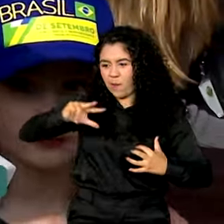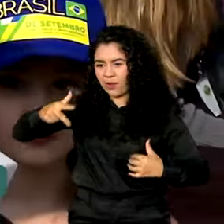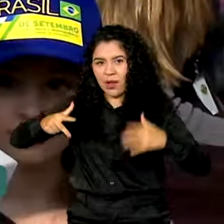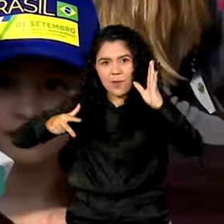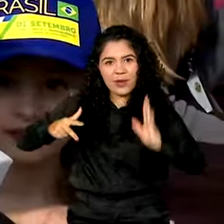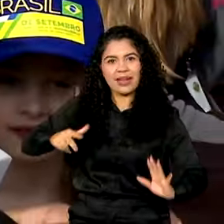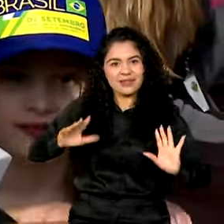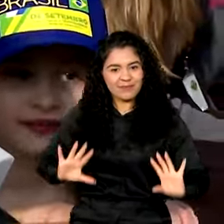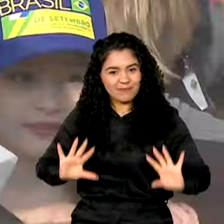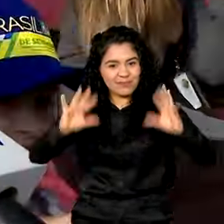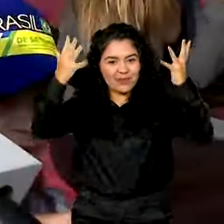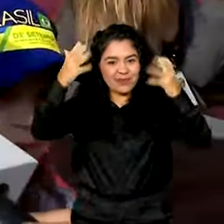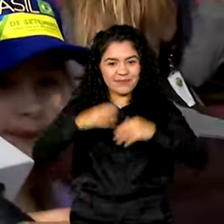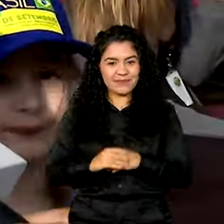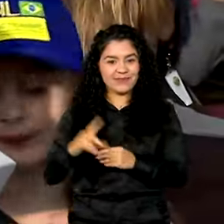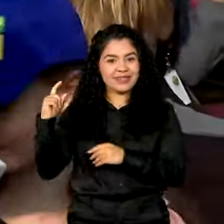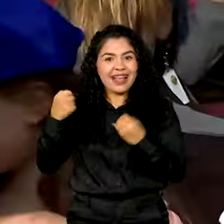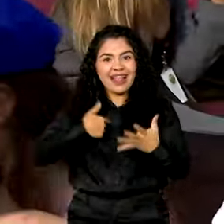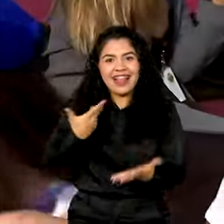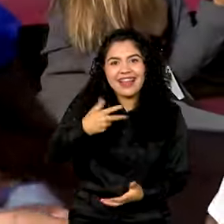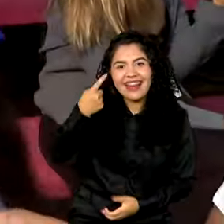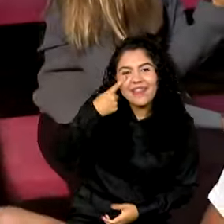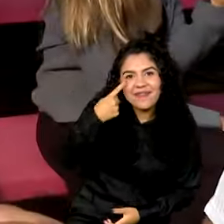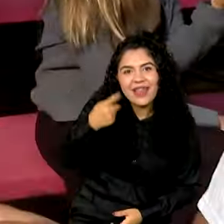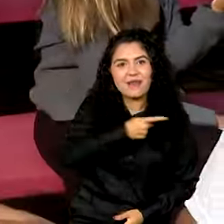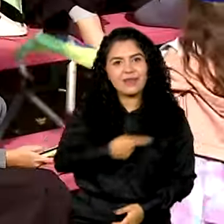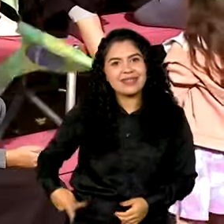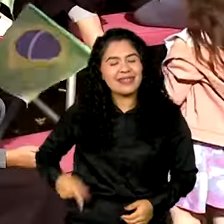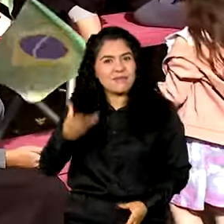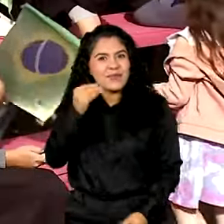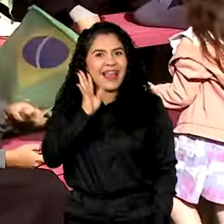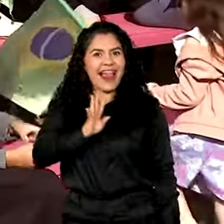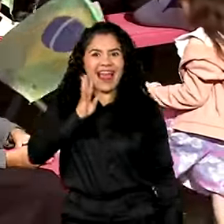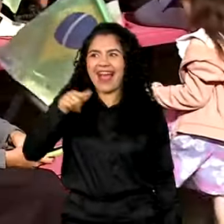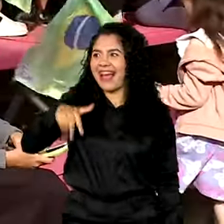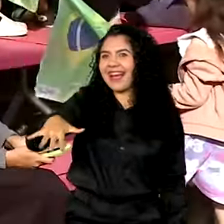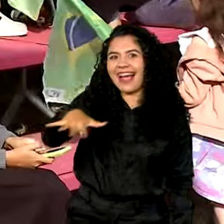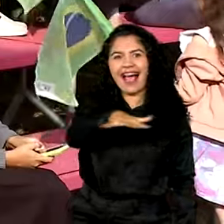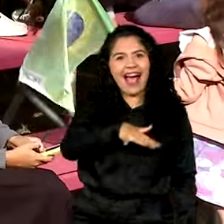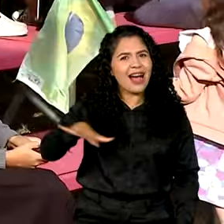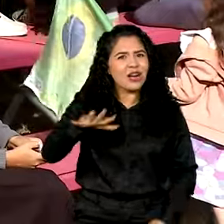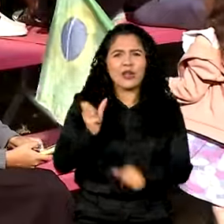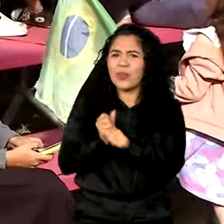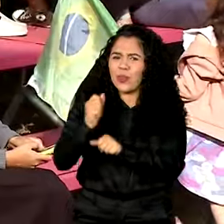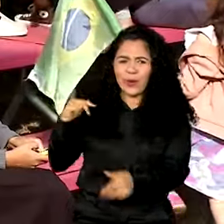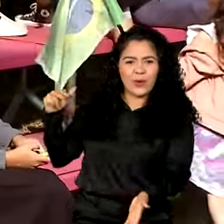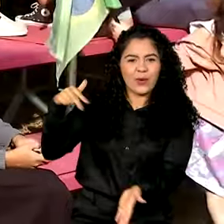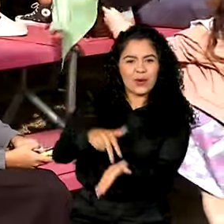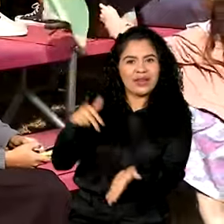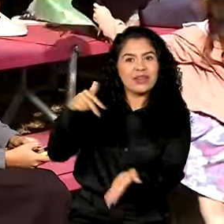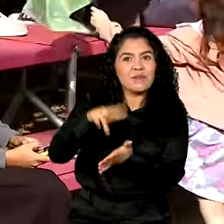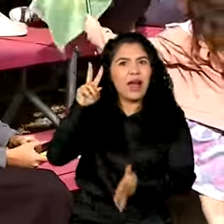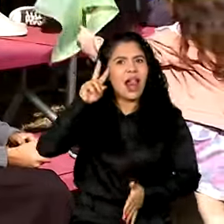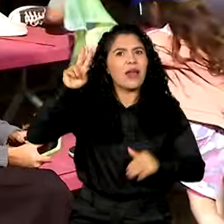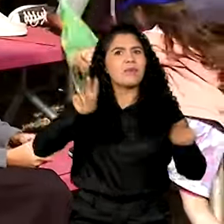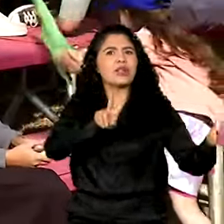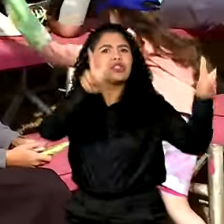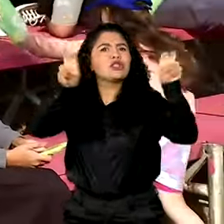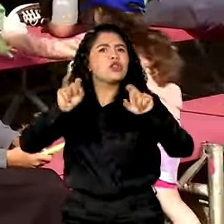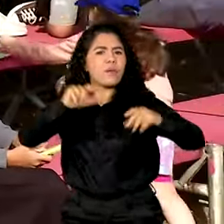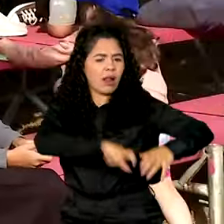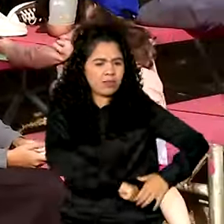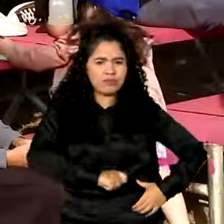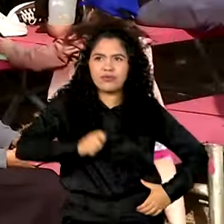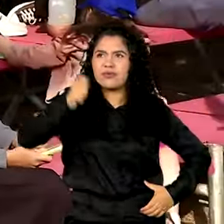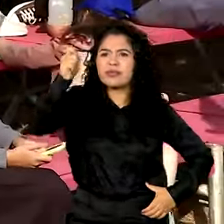ansioso, eu queria ver o presidente. Eu também estou achando muito legal aqui. Todo ano a gente vem para poder lembrar da nossa independência, né? A gente tem que